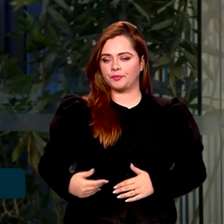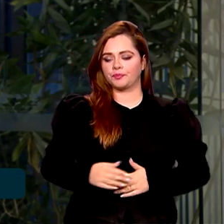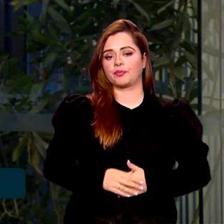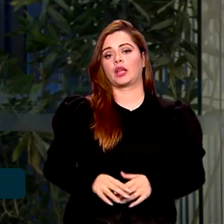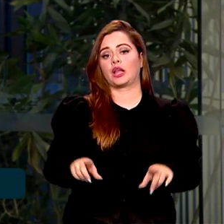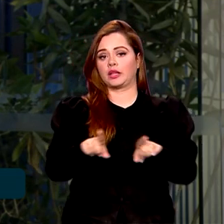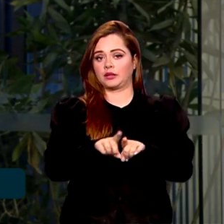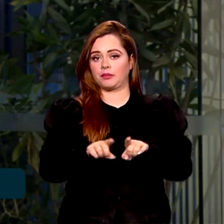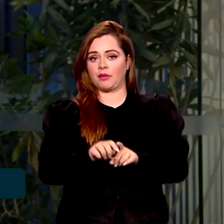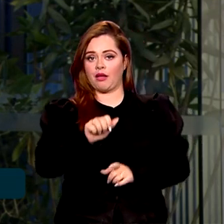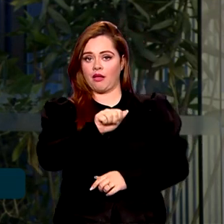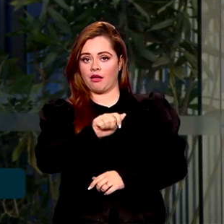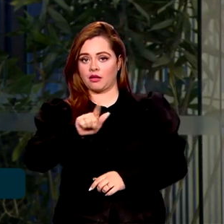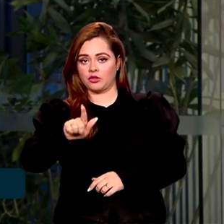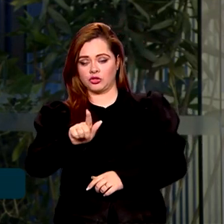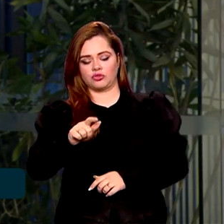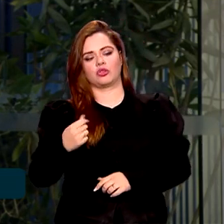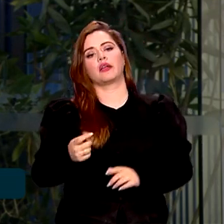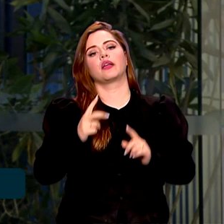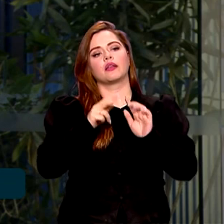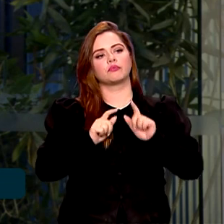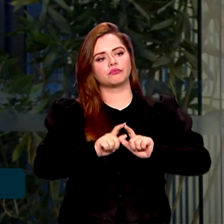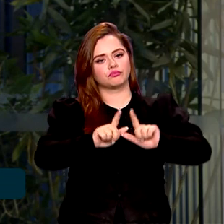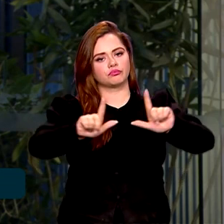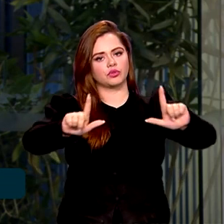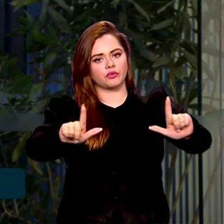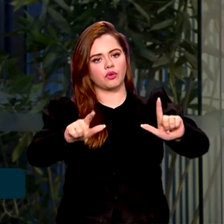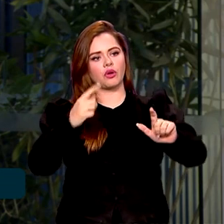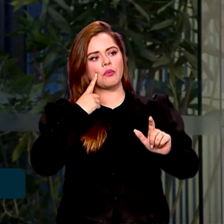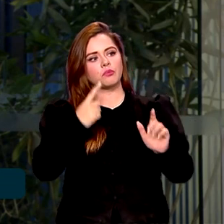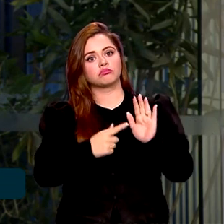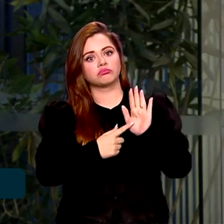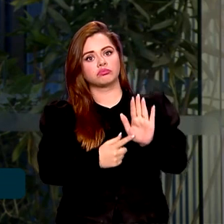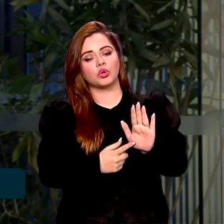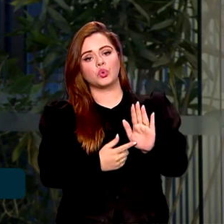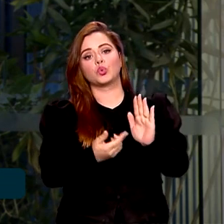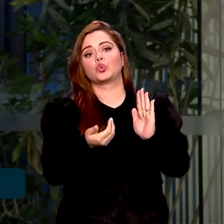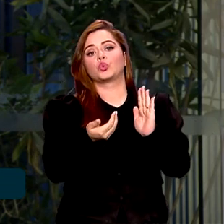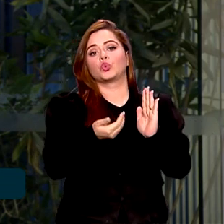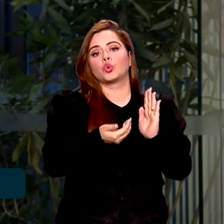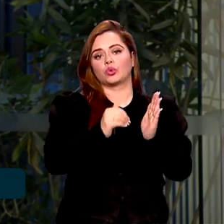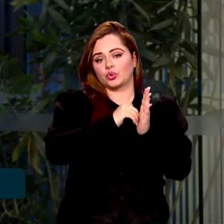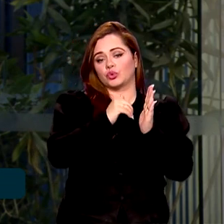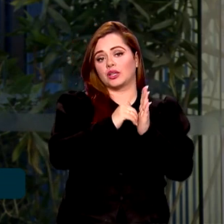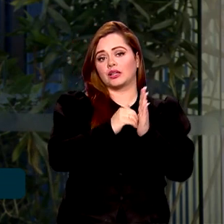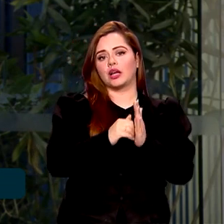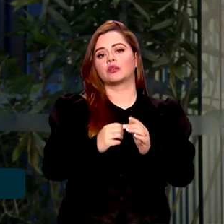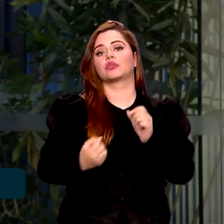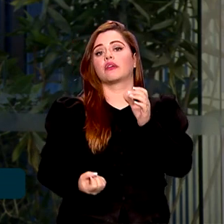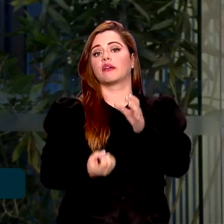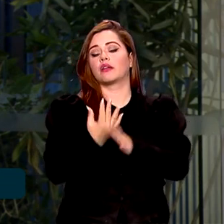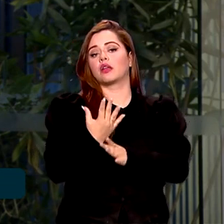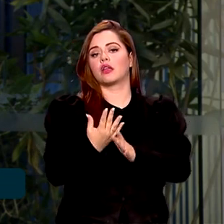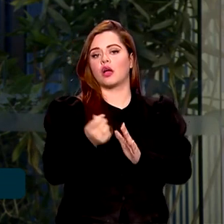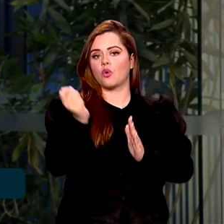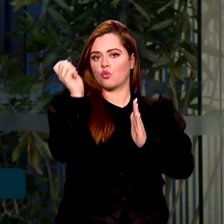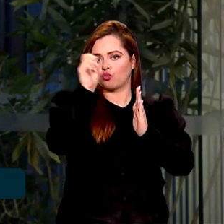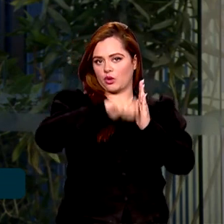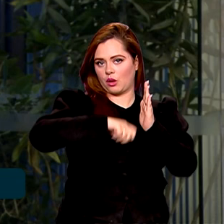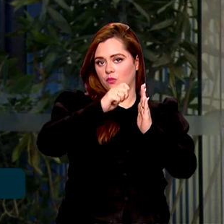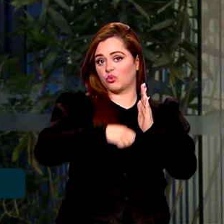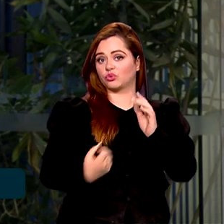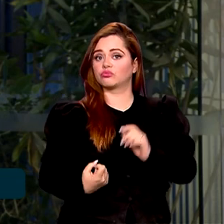reformas, especialmente a tributária, que está agora lá no Senado e cria um imposto único, simplificando a tributação e também